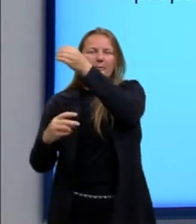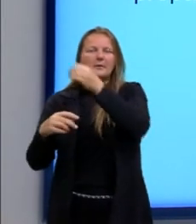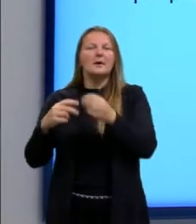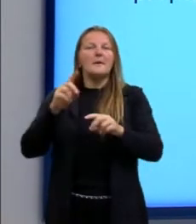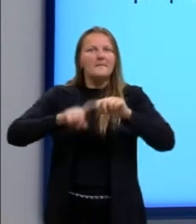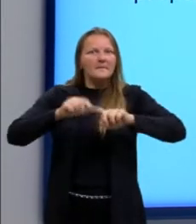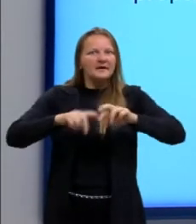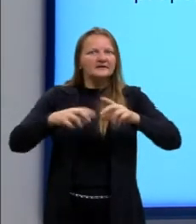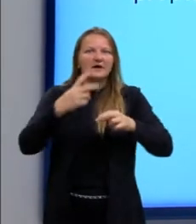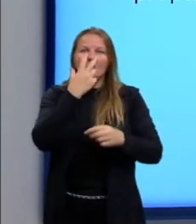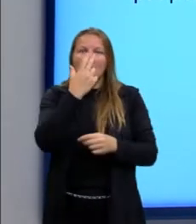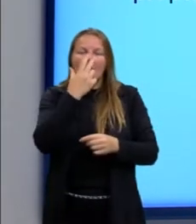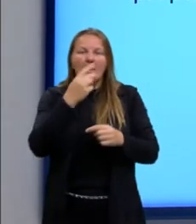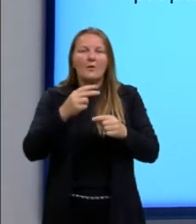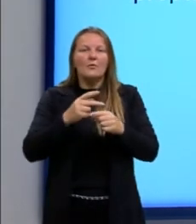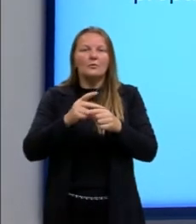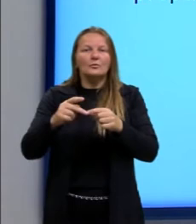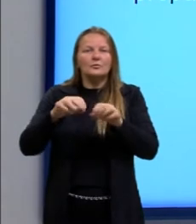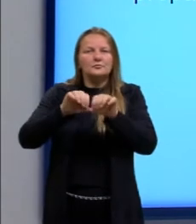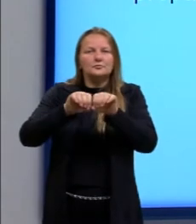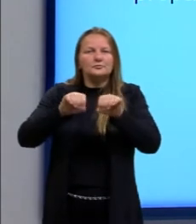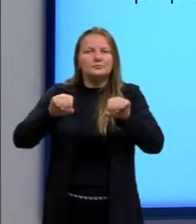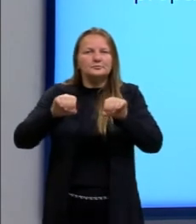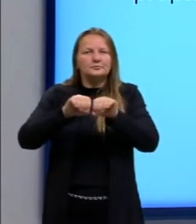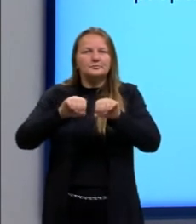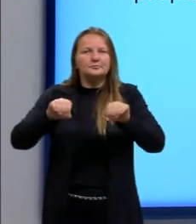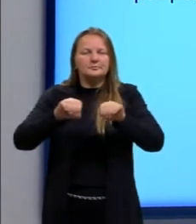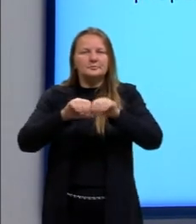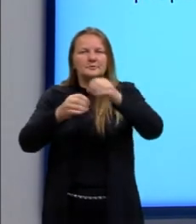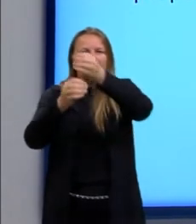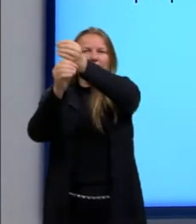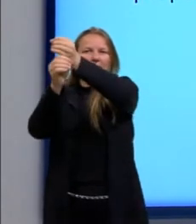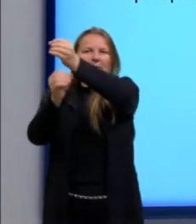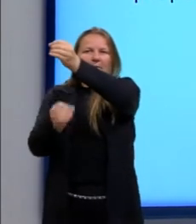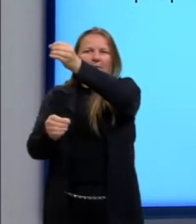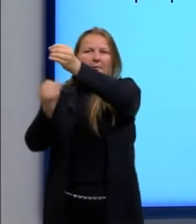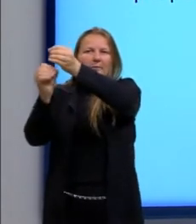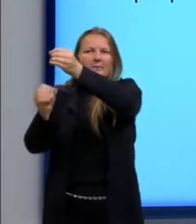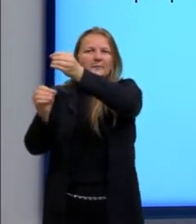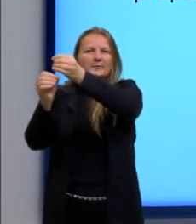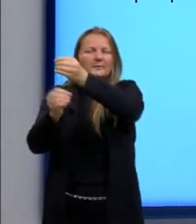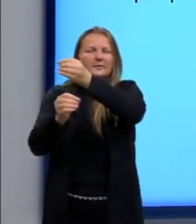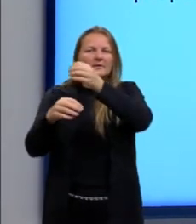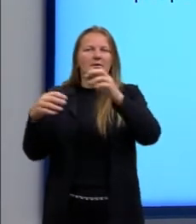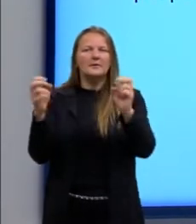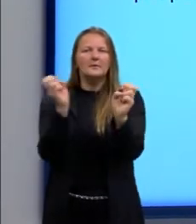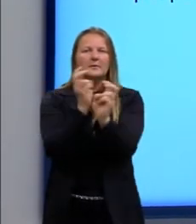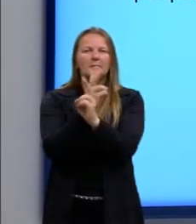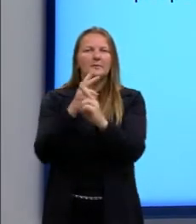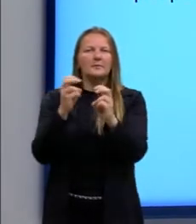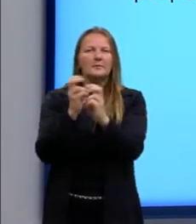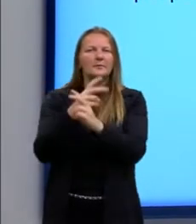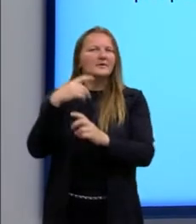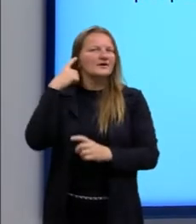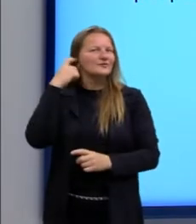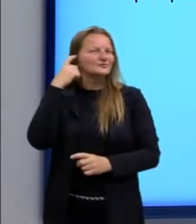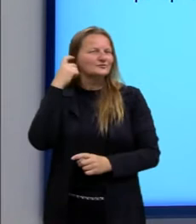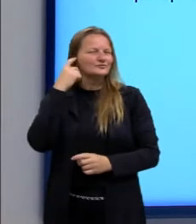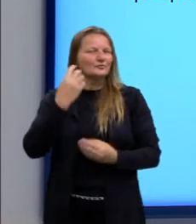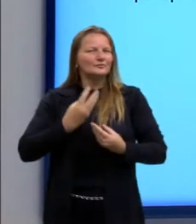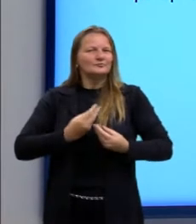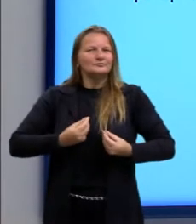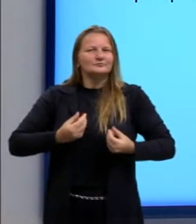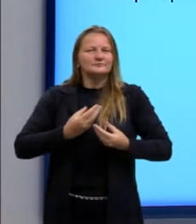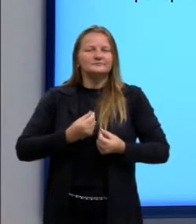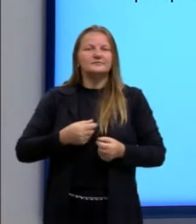Isso aqui é importante a gente saber, né? É uma forma então da gente generalizar a nossa questão, para a gente saber que a gente vai poder